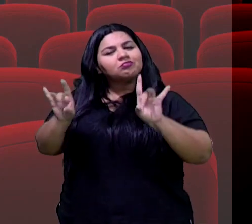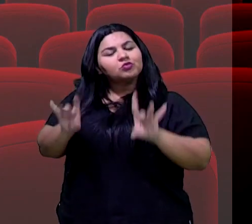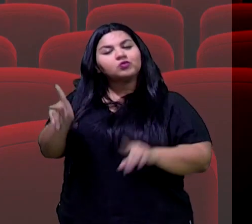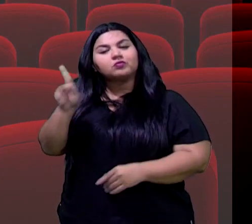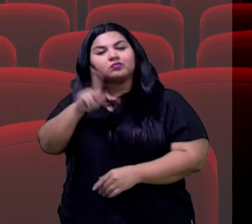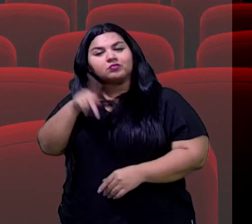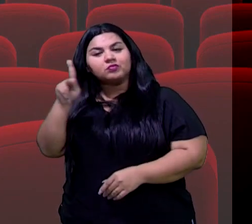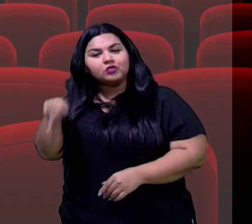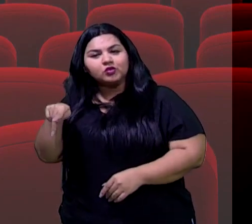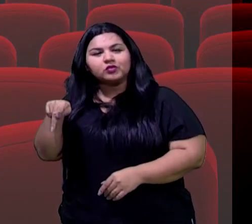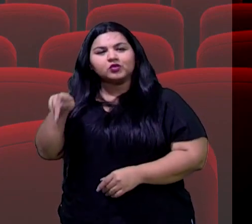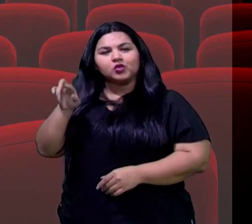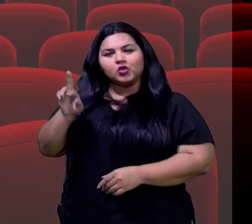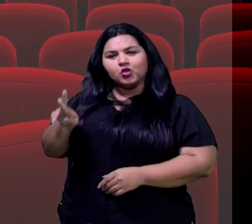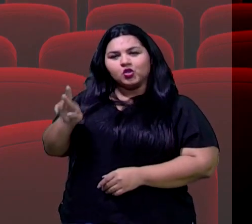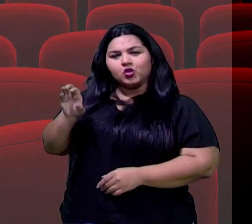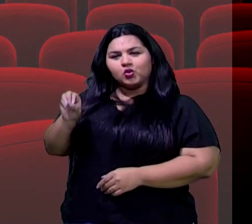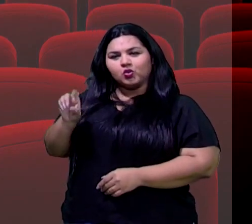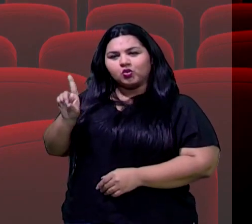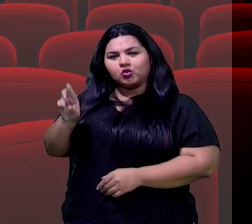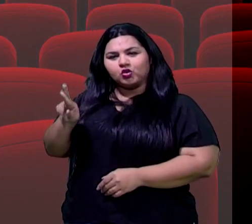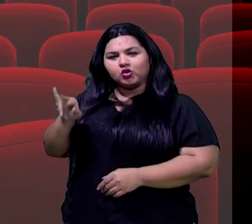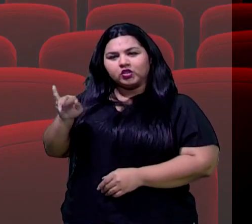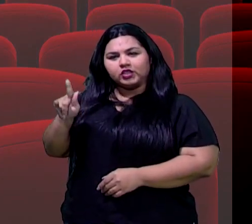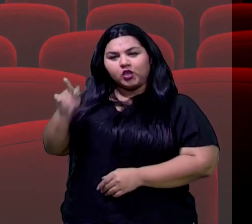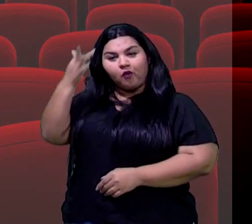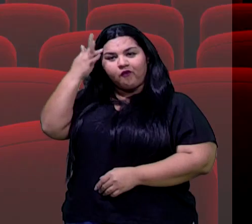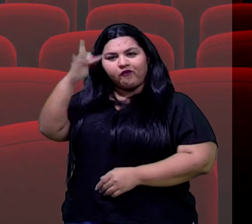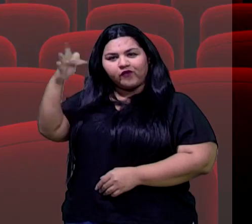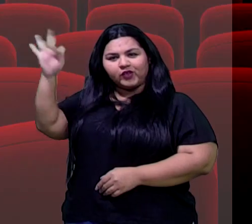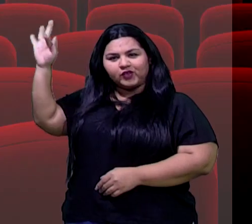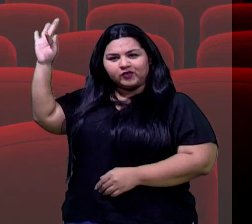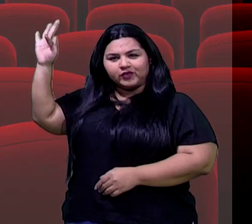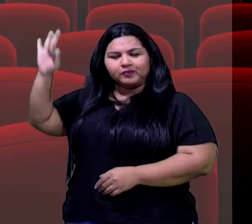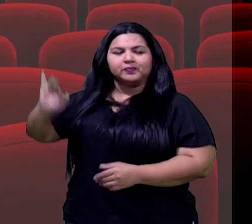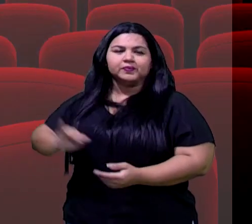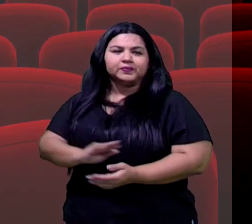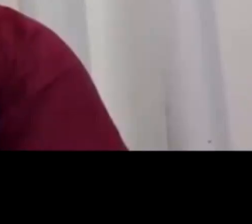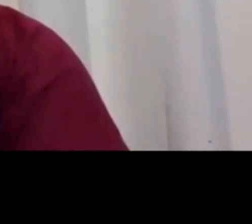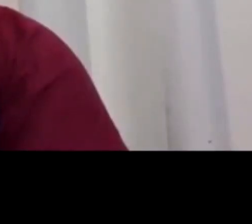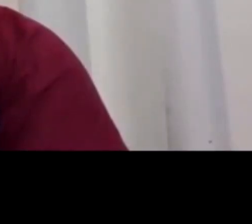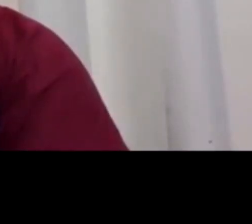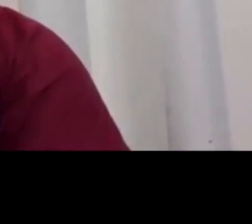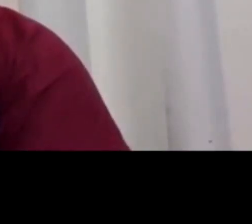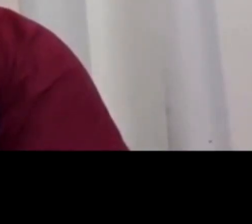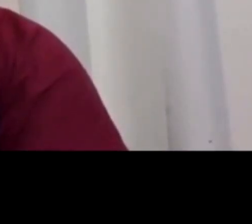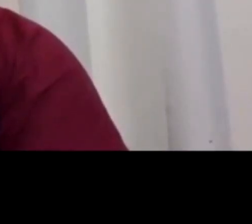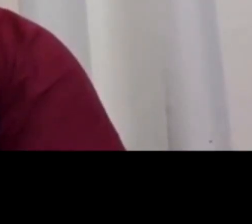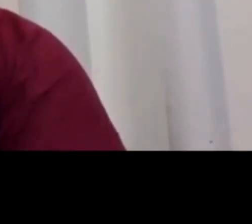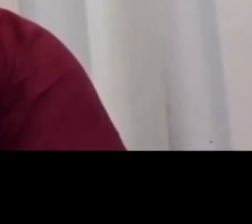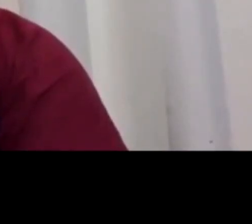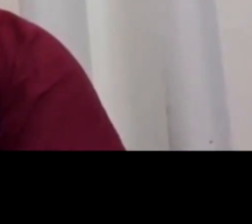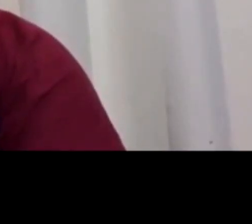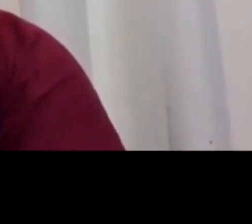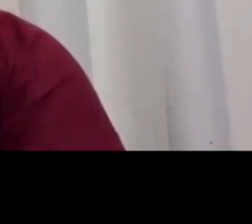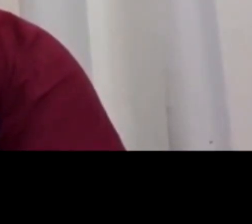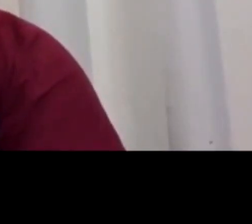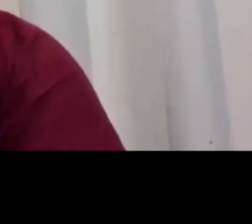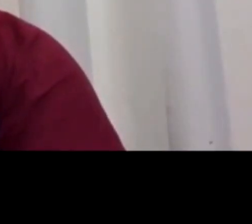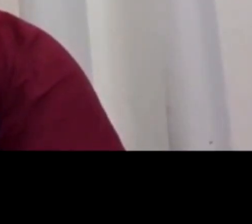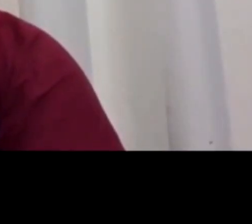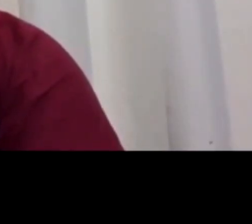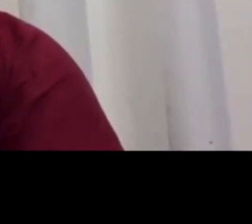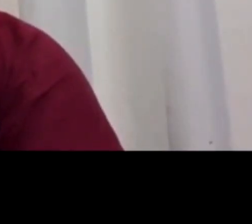do professor Rodrigo, de filosofia. Olha bem. Olá, eu sou o professor Rodrigo